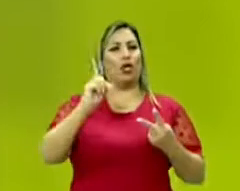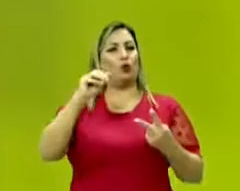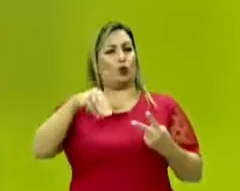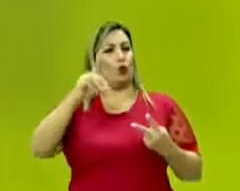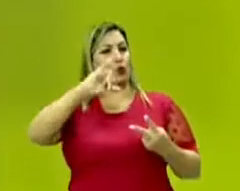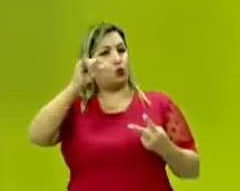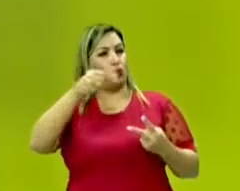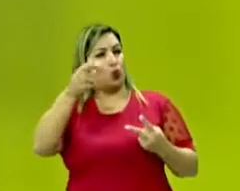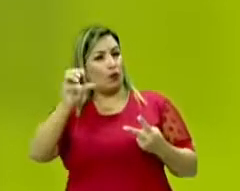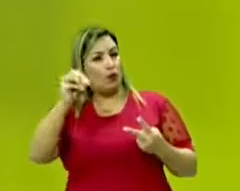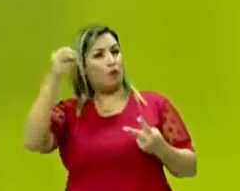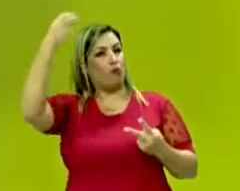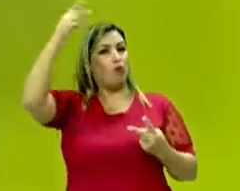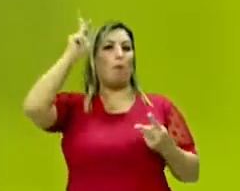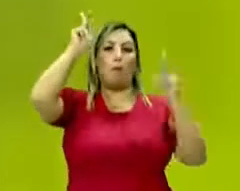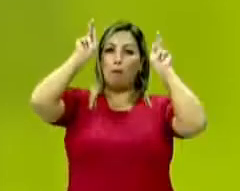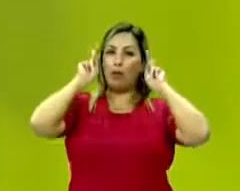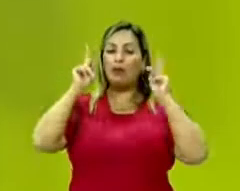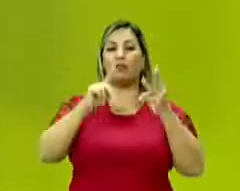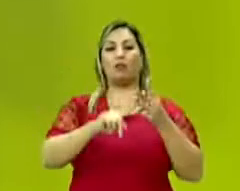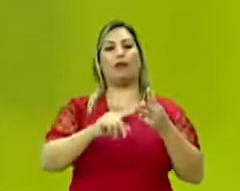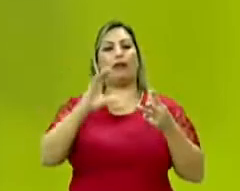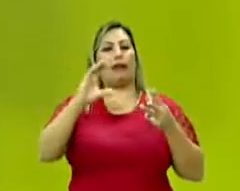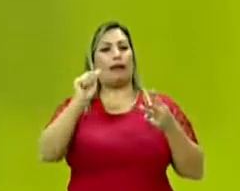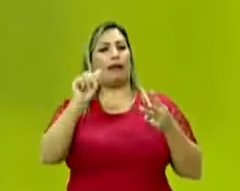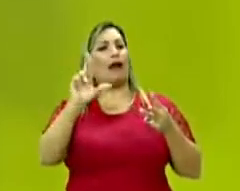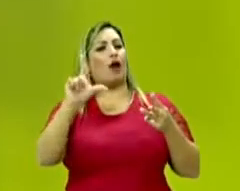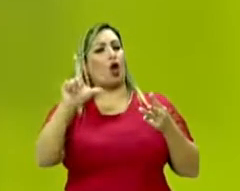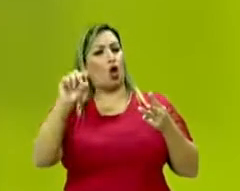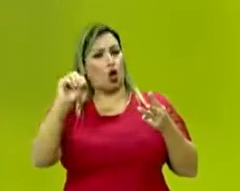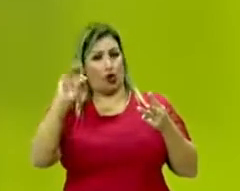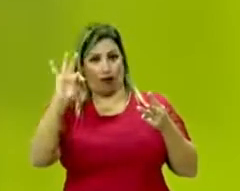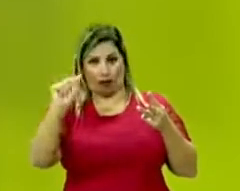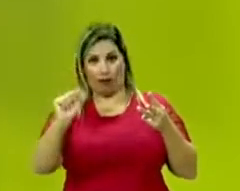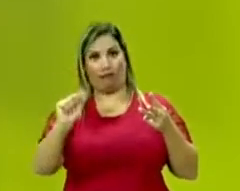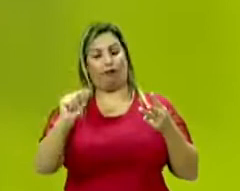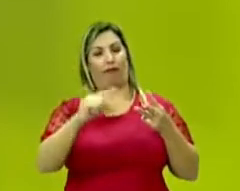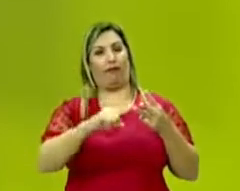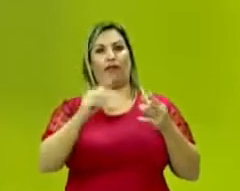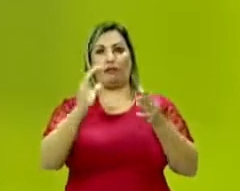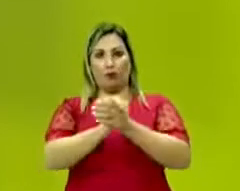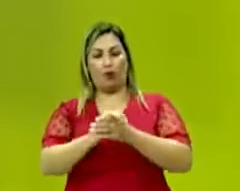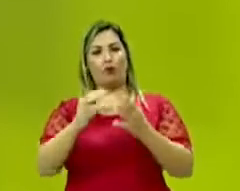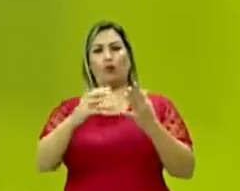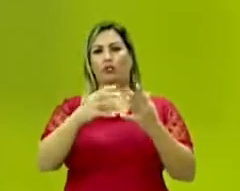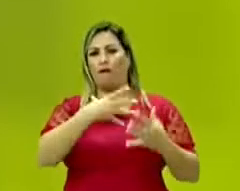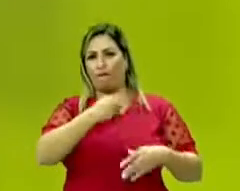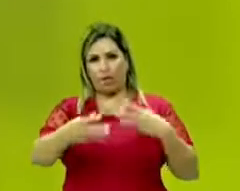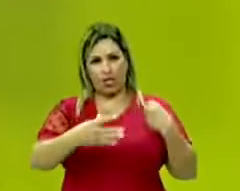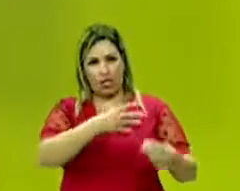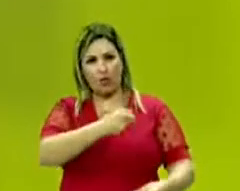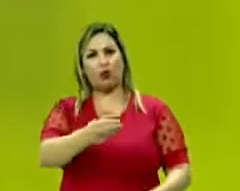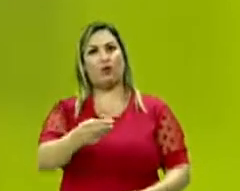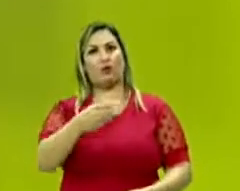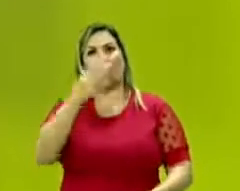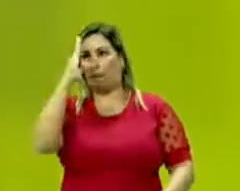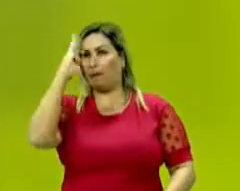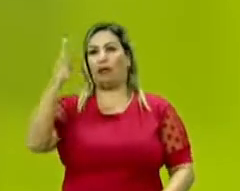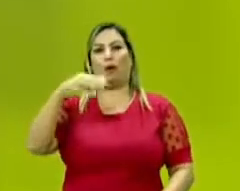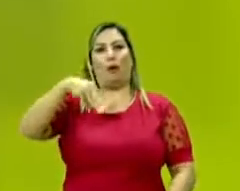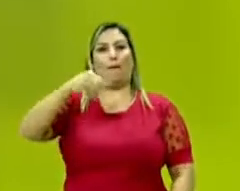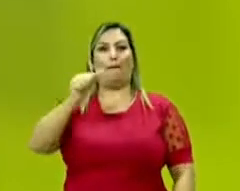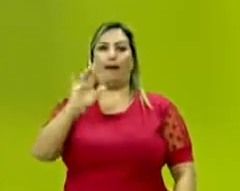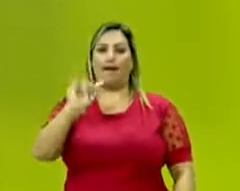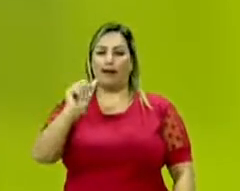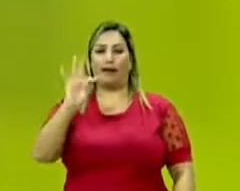o príncipe regente, Carlota Joaquina, sua esposa. Muitos desses filhos, entre eles, estava a predileta Maria